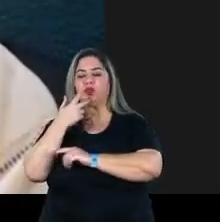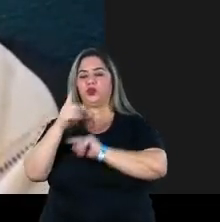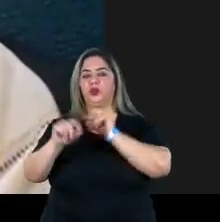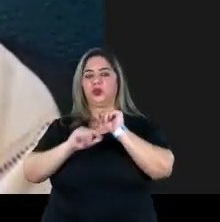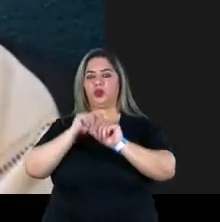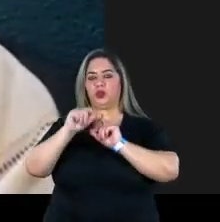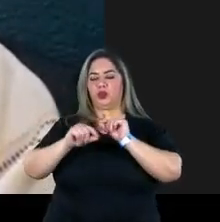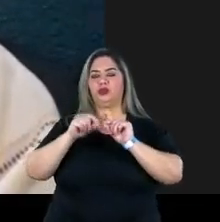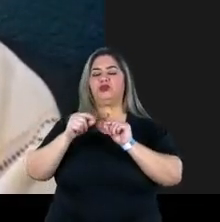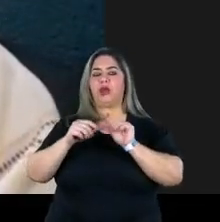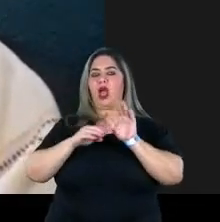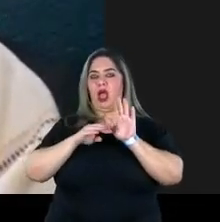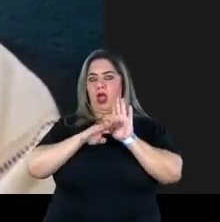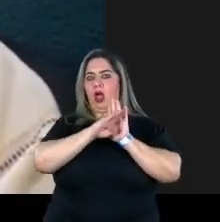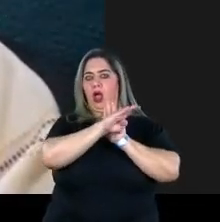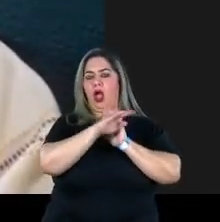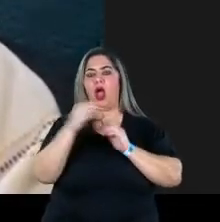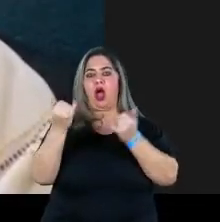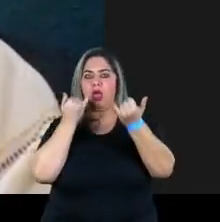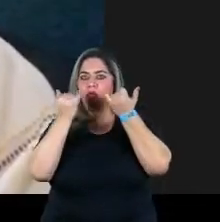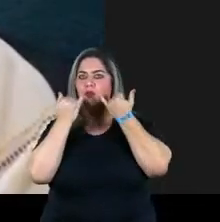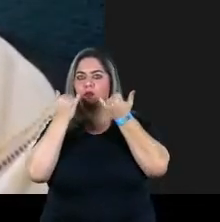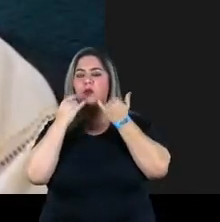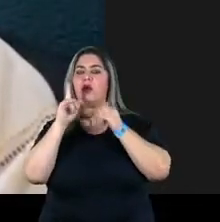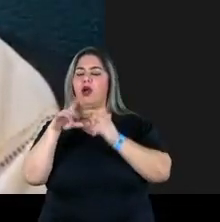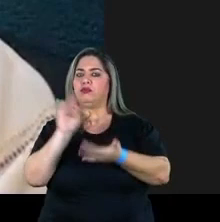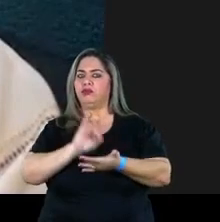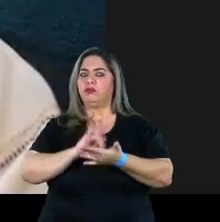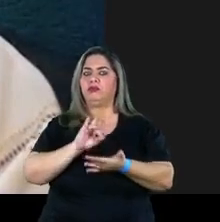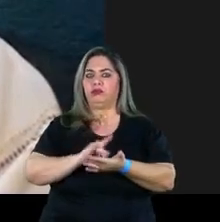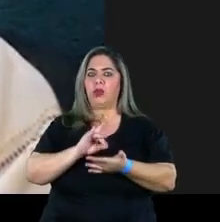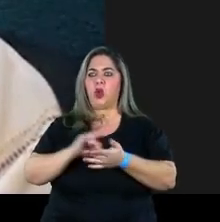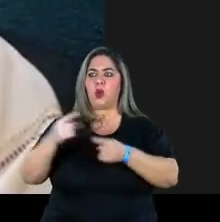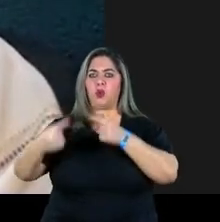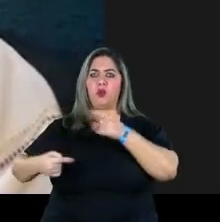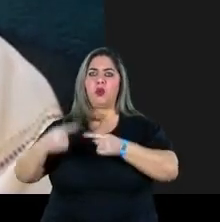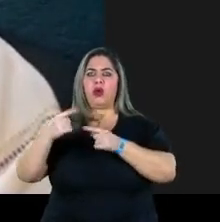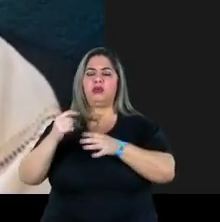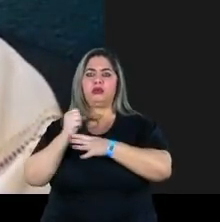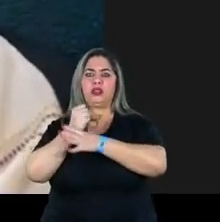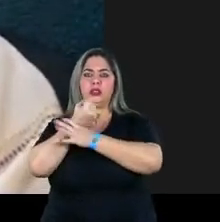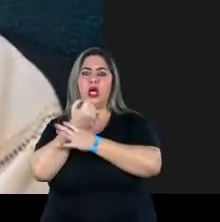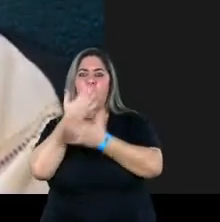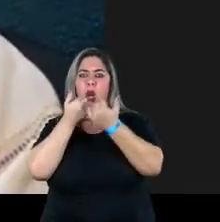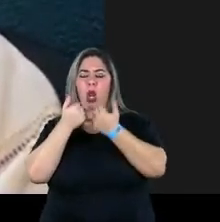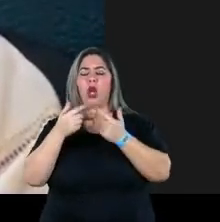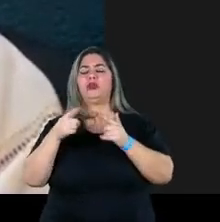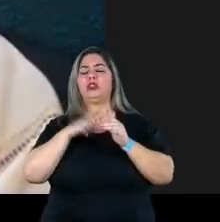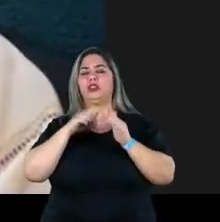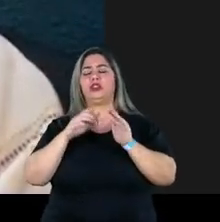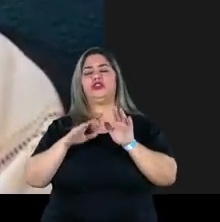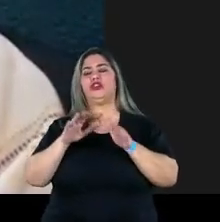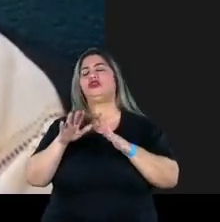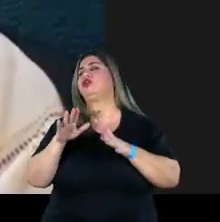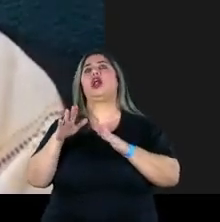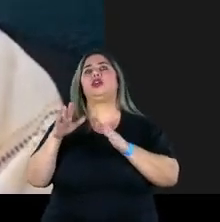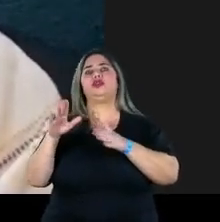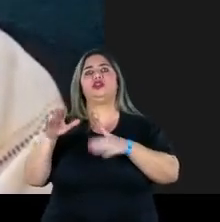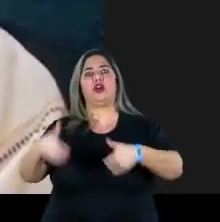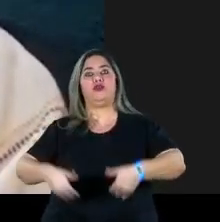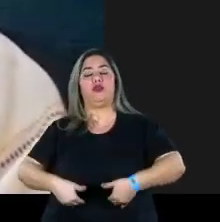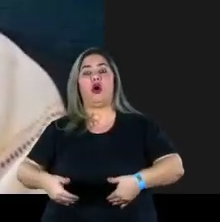eles são muito reais do ponto de vista do desmonte de uma política de segurança alimentar que tinha tirado o Brasil do mapa da fome e agora a gente